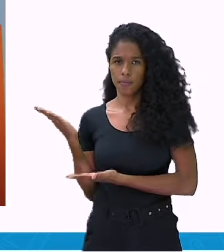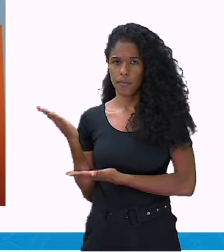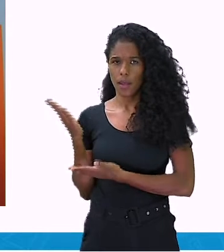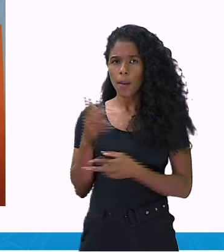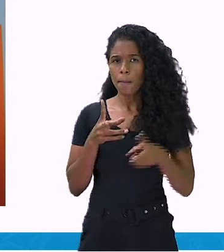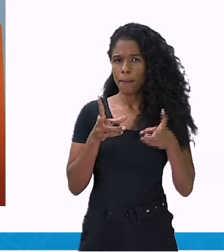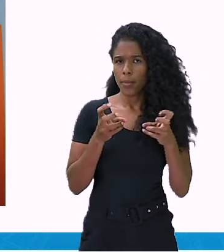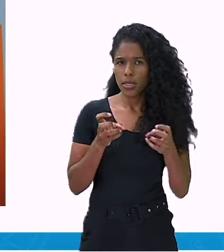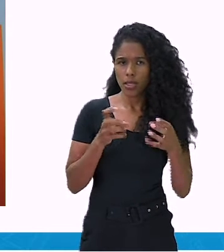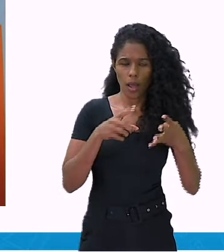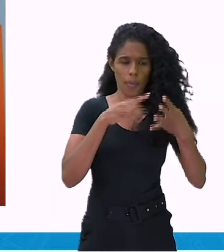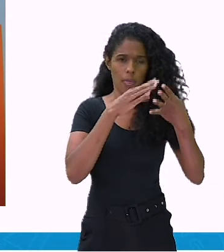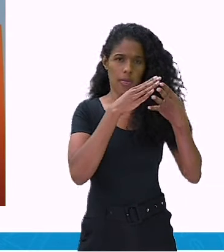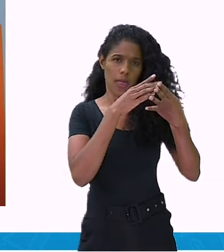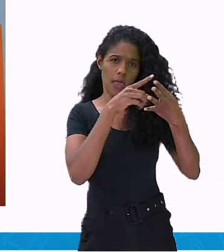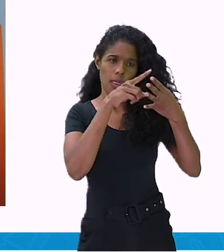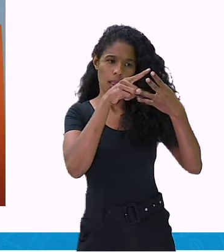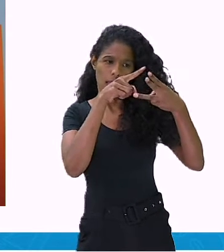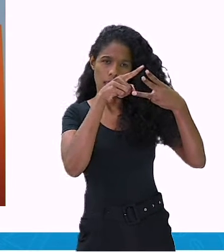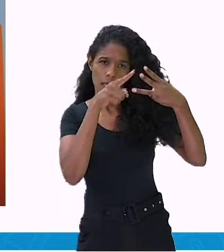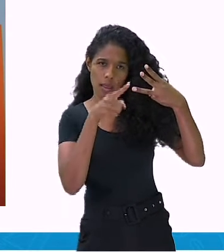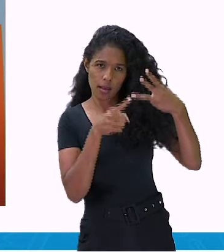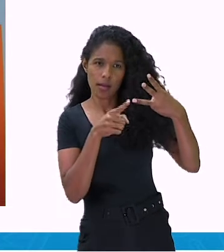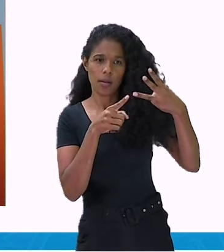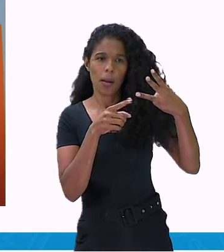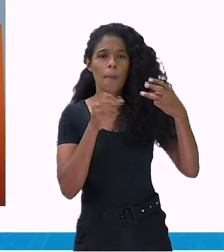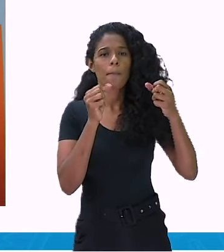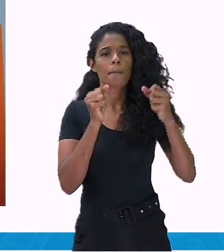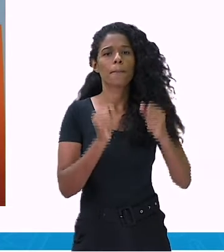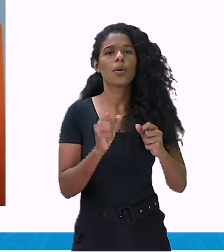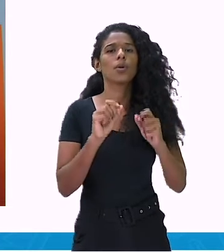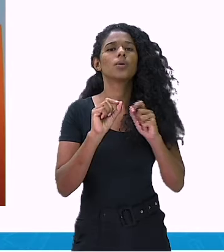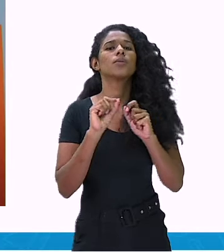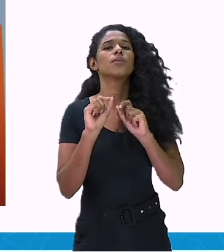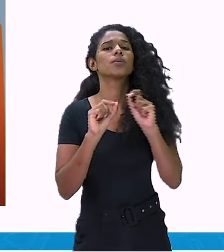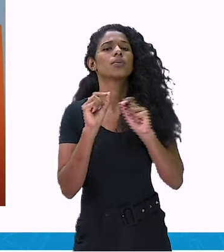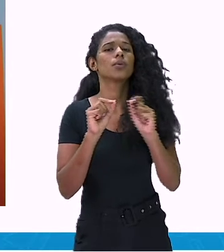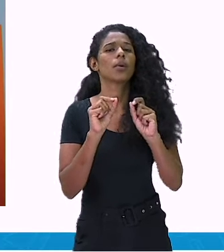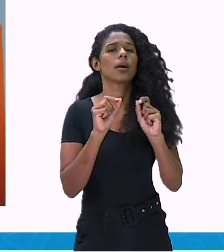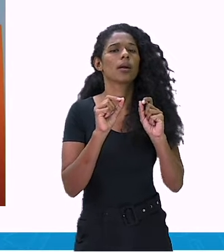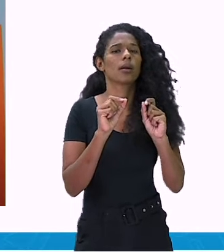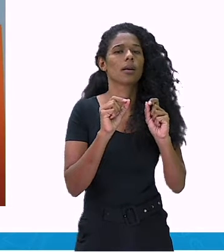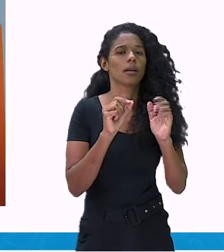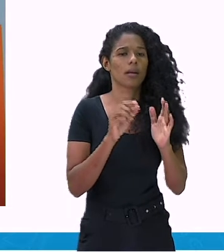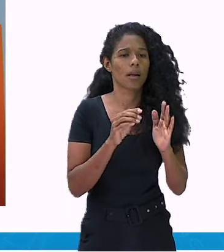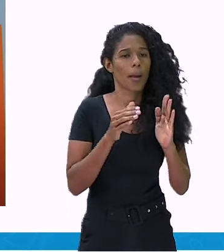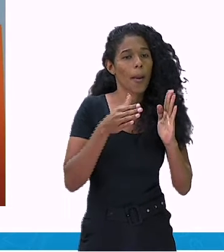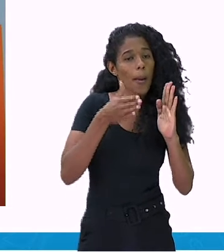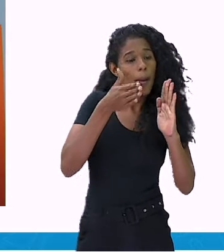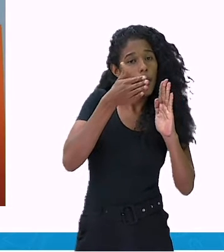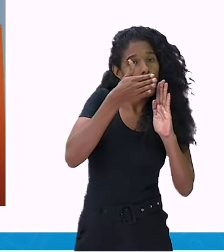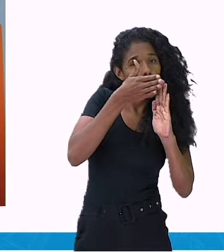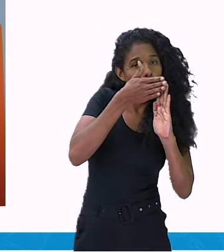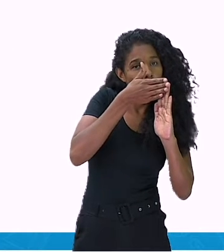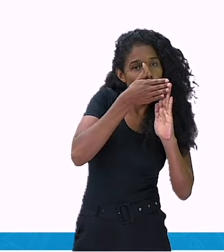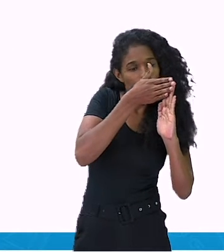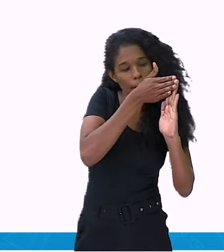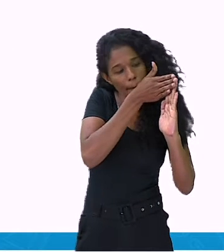recortar ou tampar parte da folha para que o aluno se concentre em apenas uma etapa.